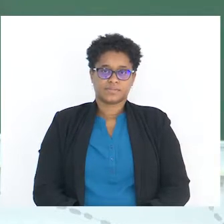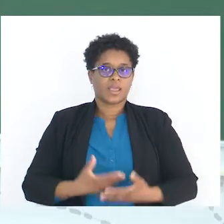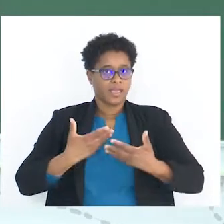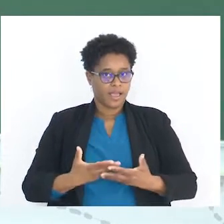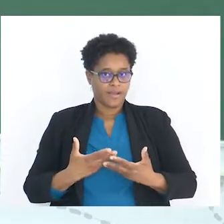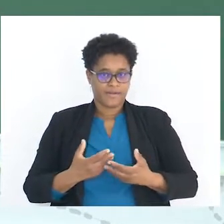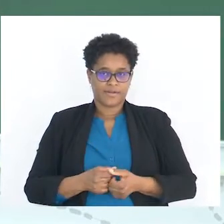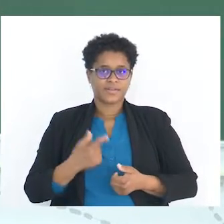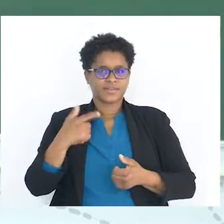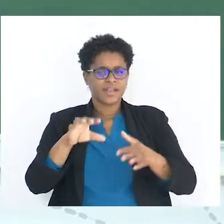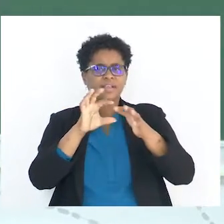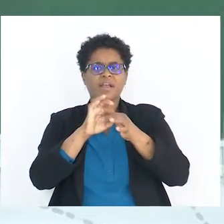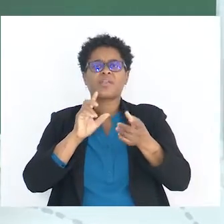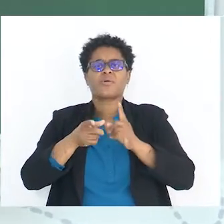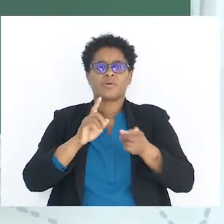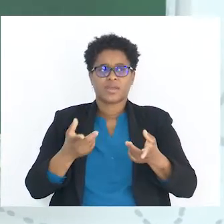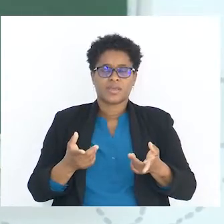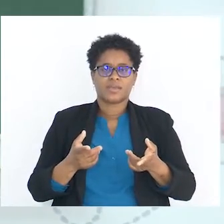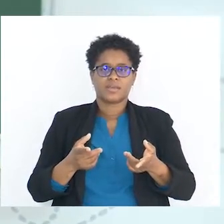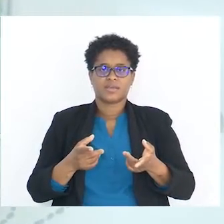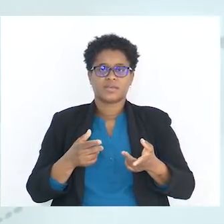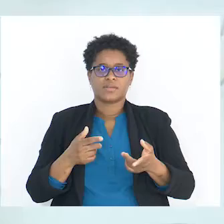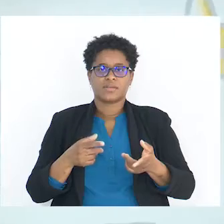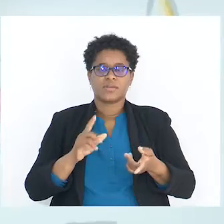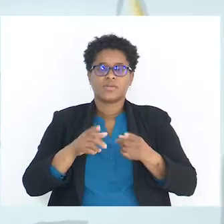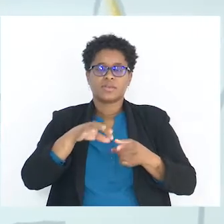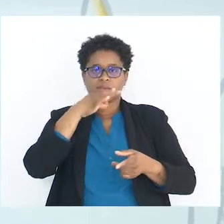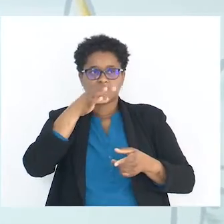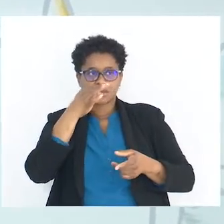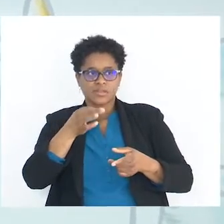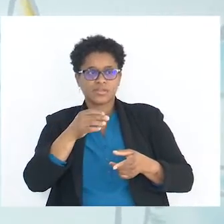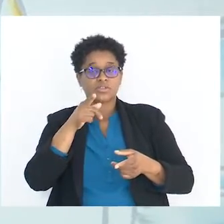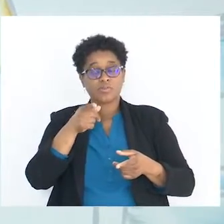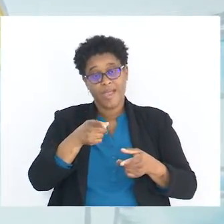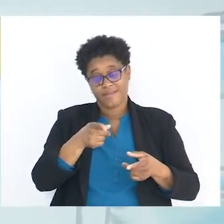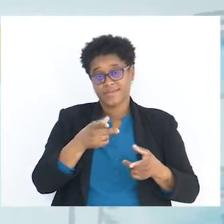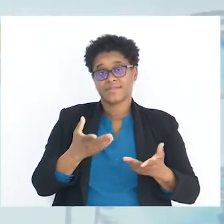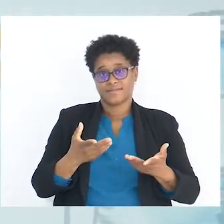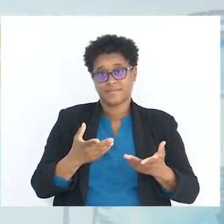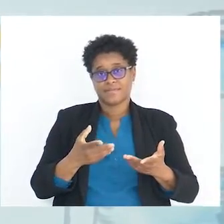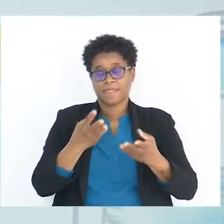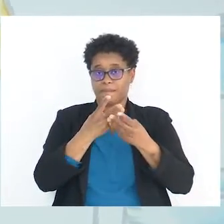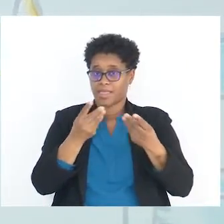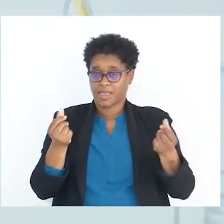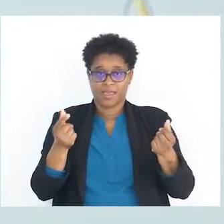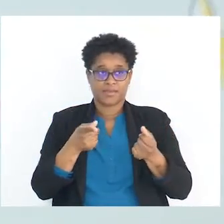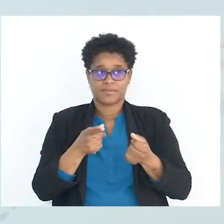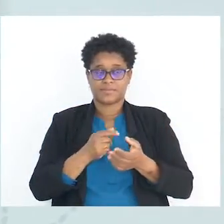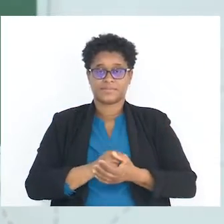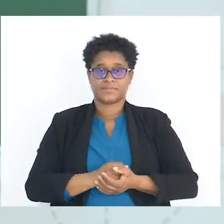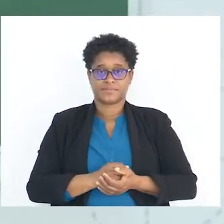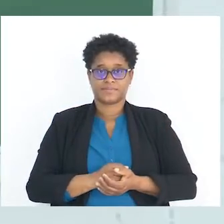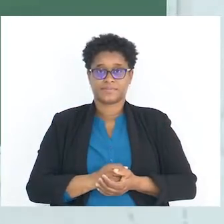E a noradrenalina está ligada aqui. Vamos lá ver o que é que ele diz sobre essa matéria.